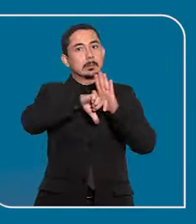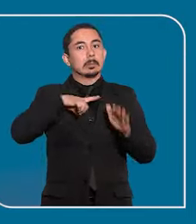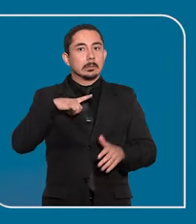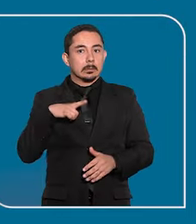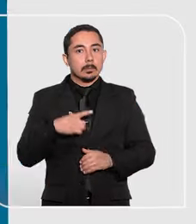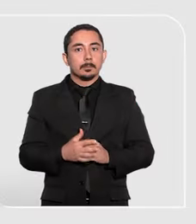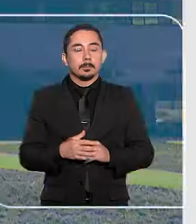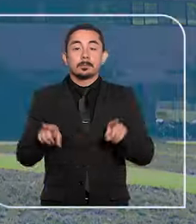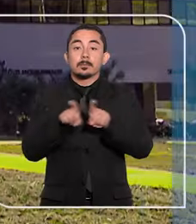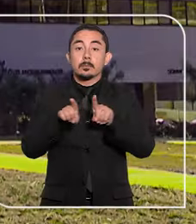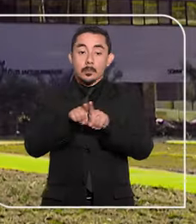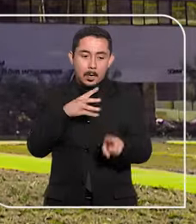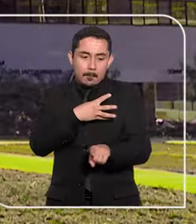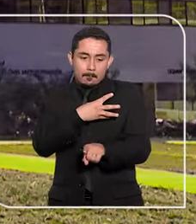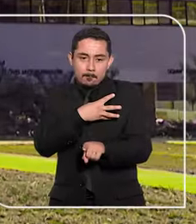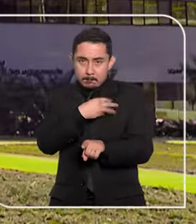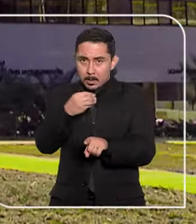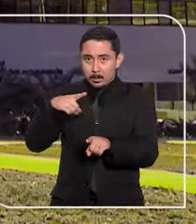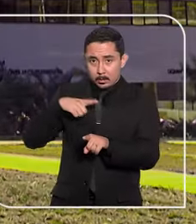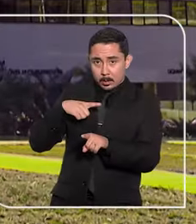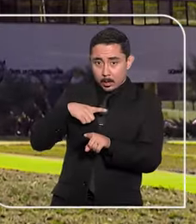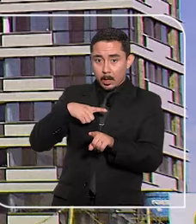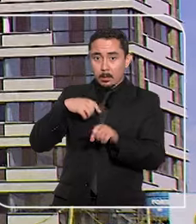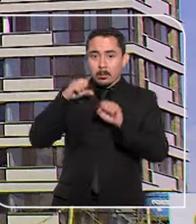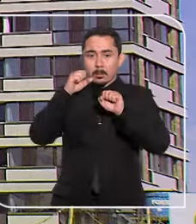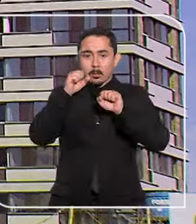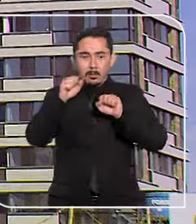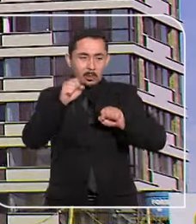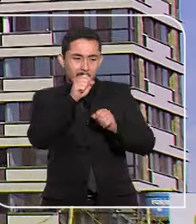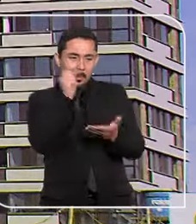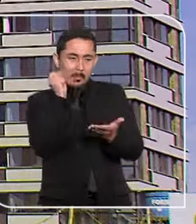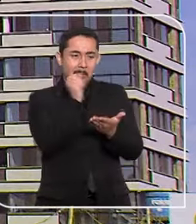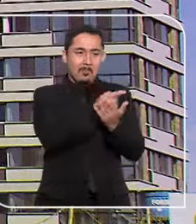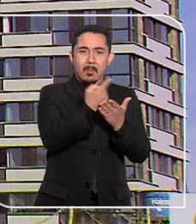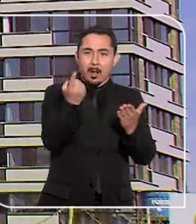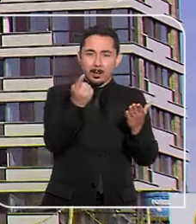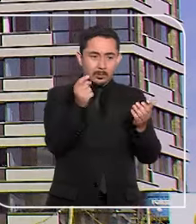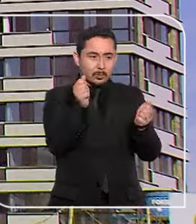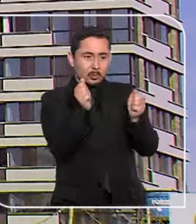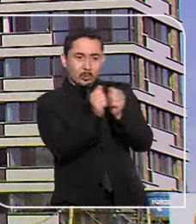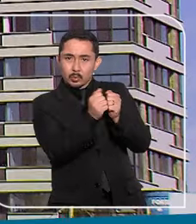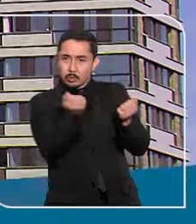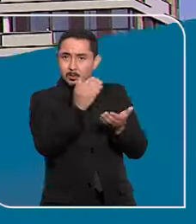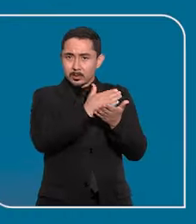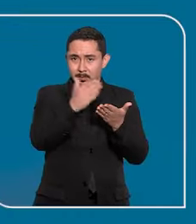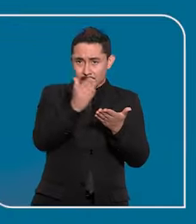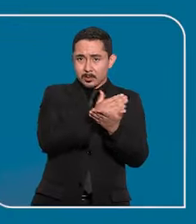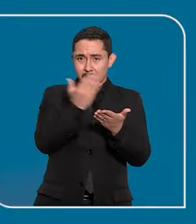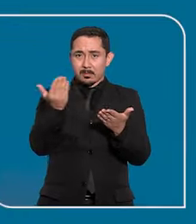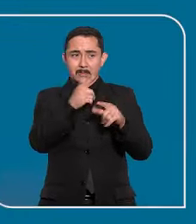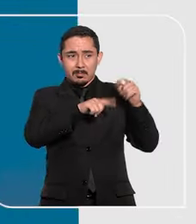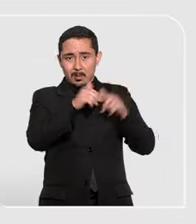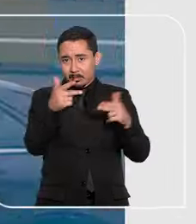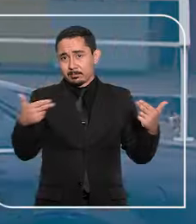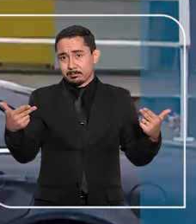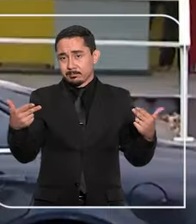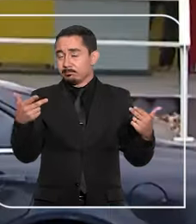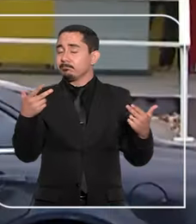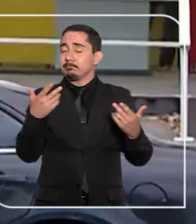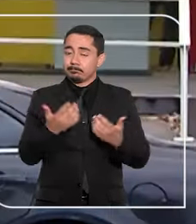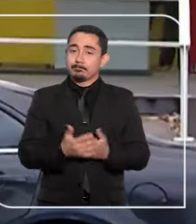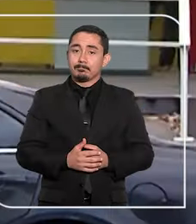Presença de filha afasta a indenização por uso de imóvel comum em partilha de bens. E mais,